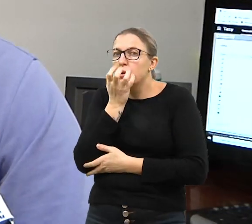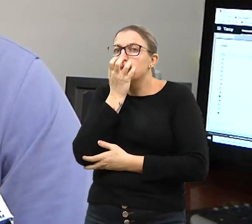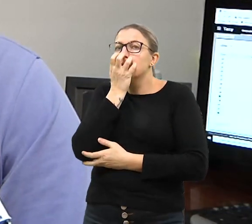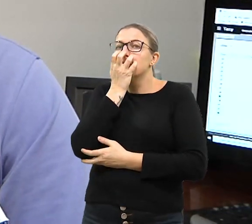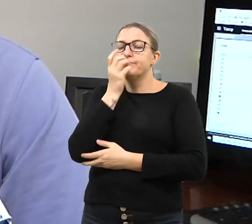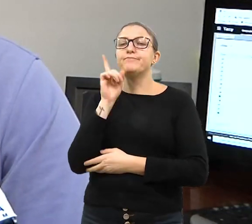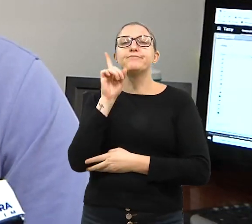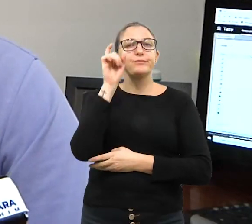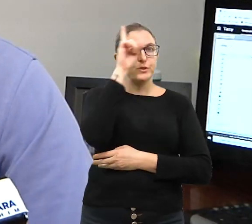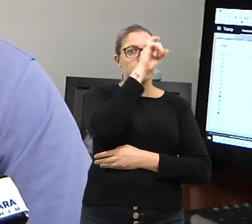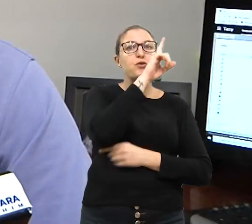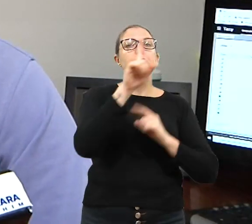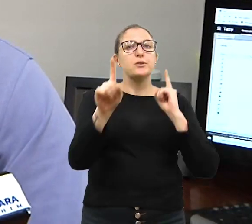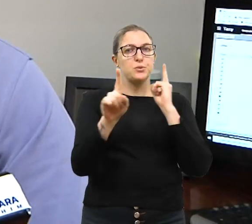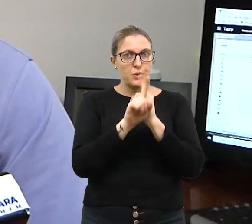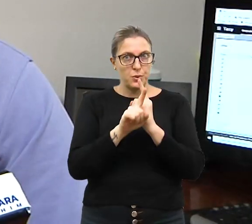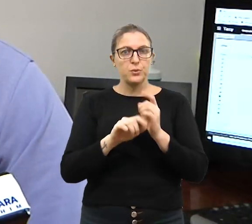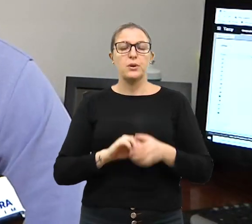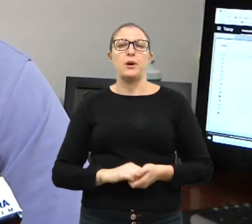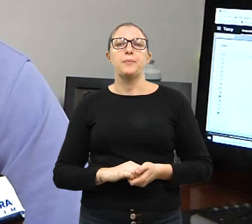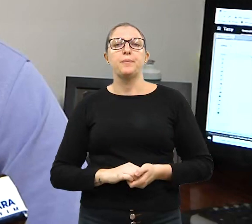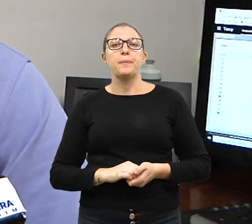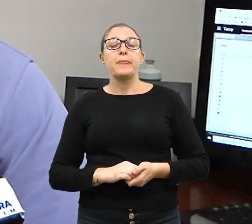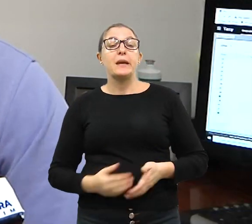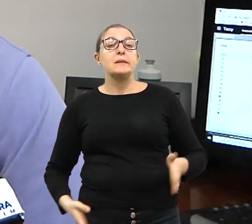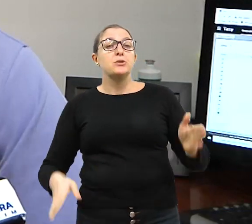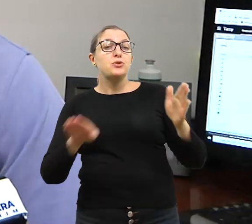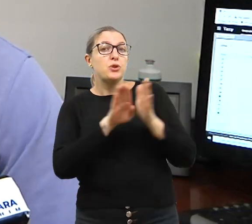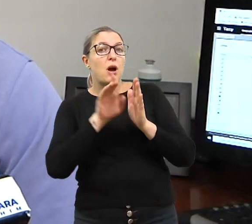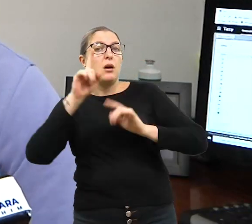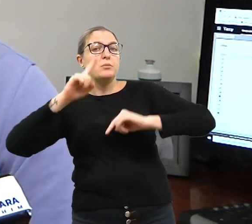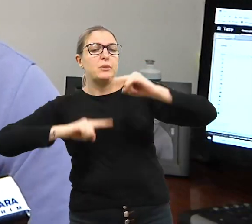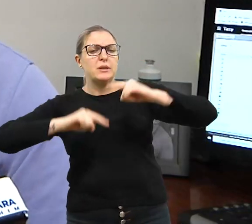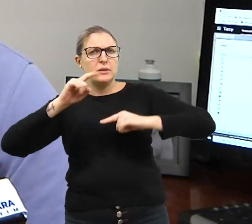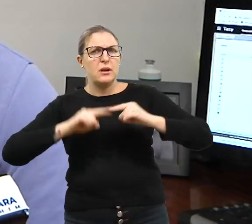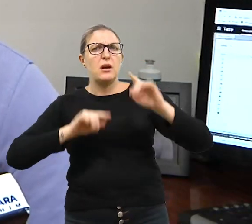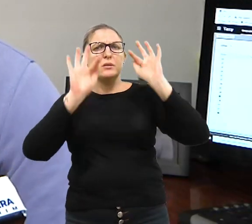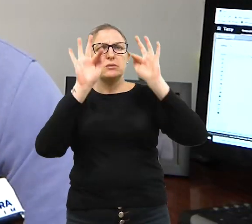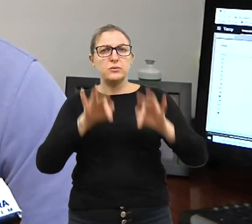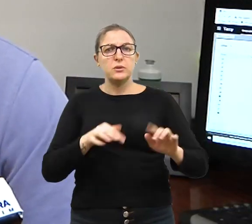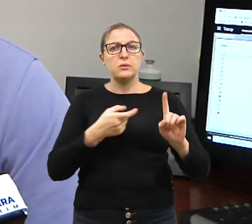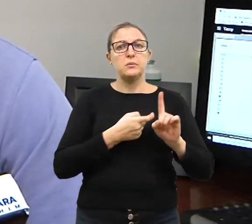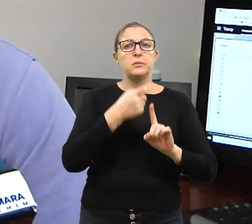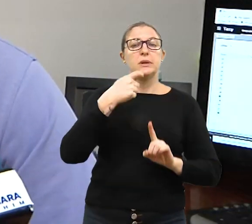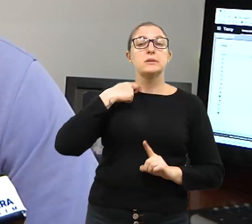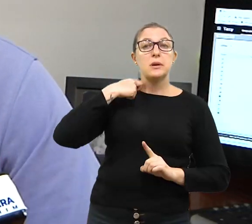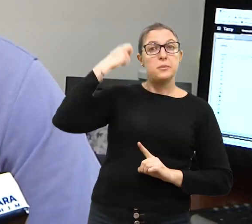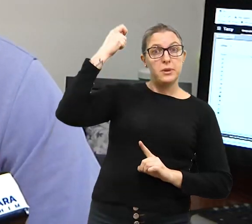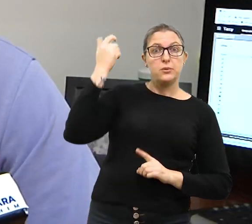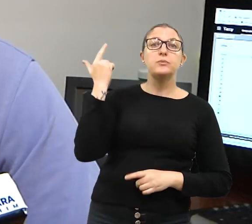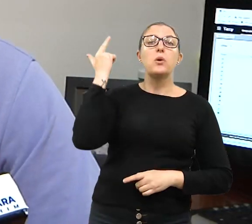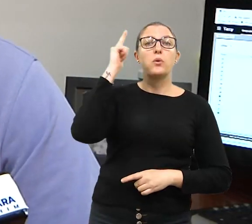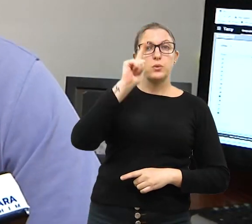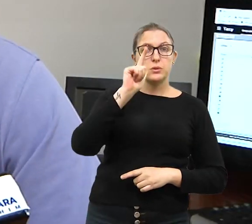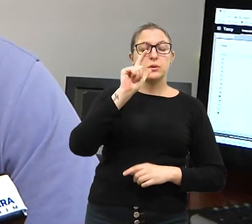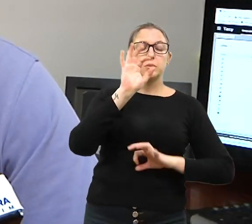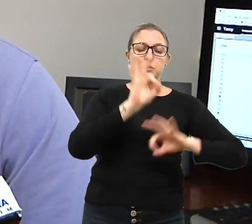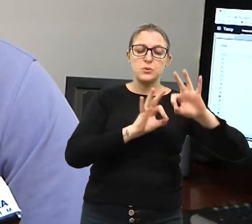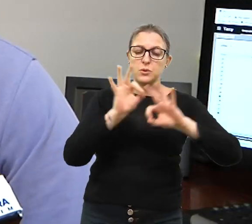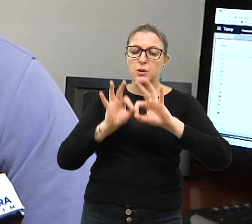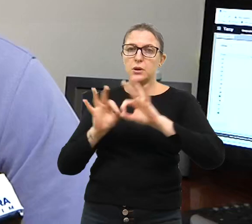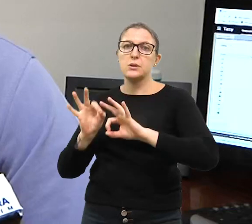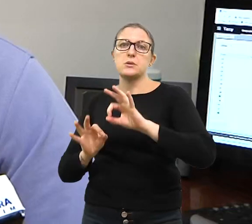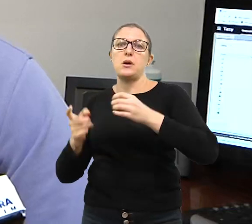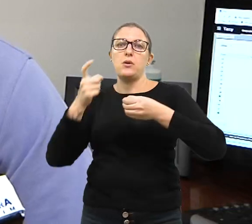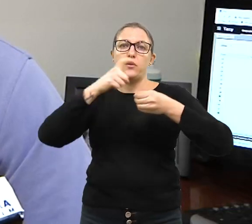né? E a gente teve um bom abastecimento ali no final do mês de abril. Então, a gente conseguiu fazer uma programação de